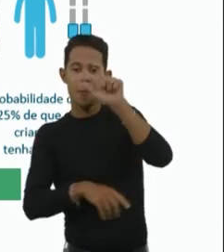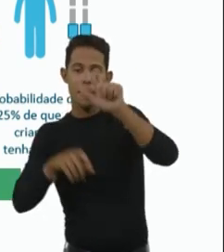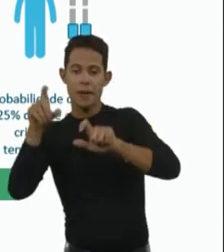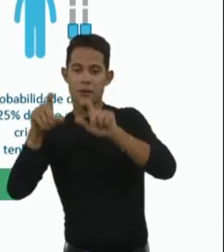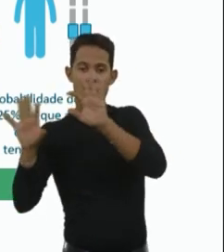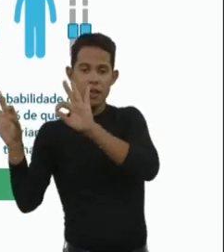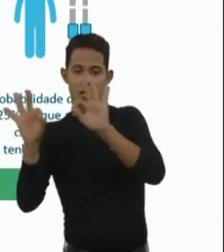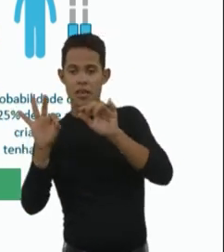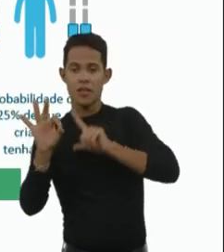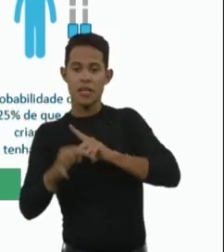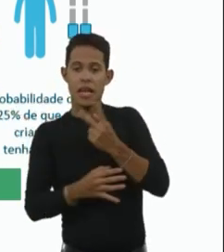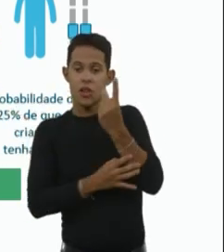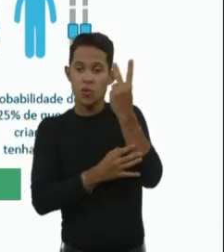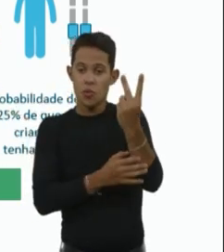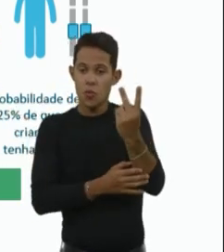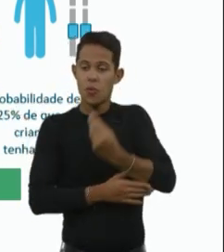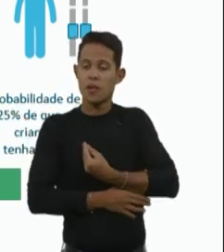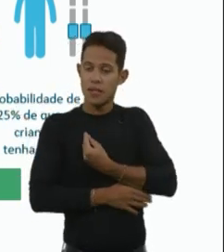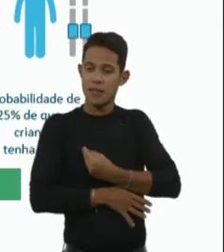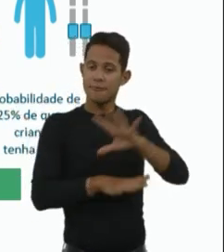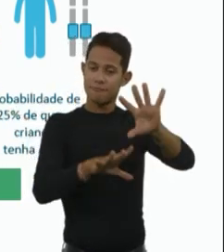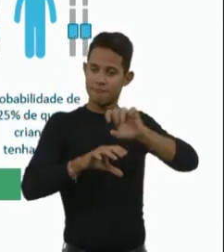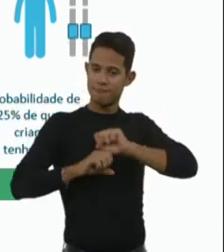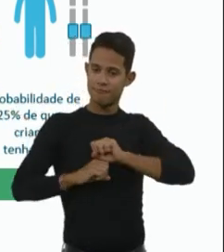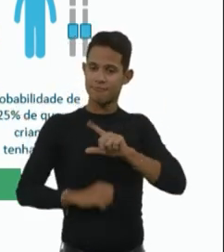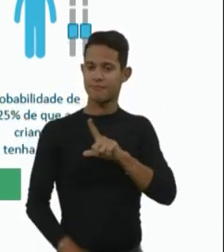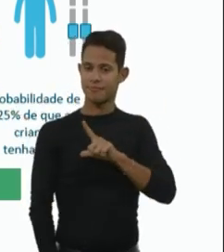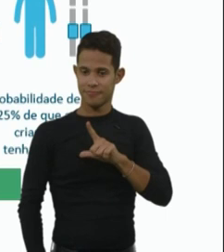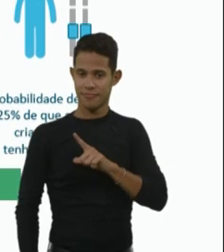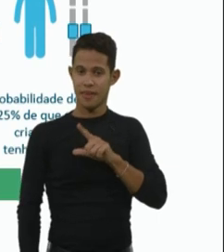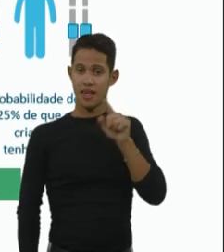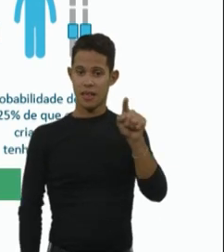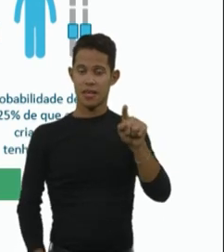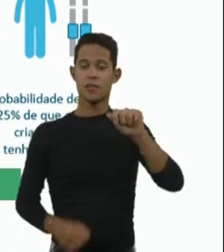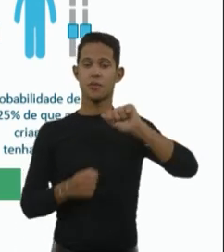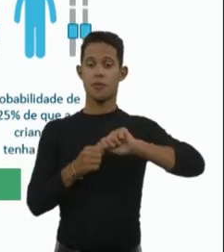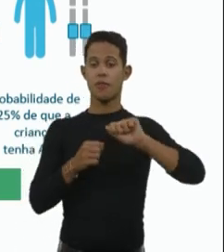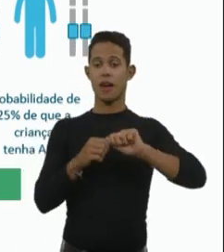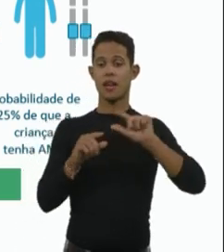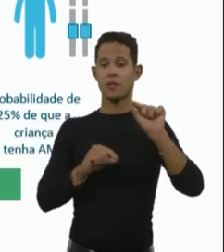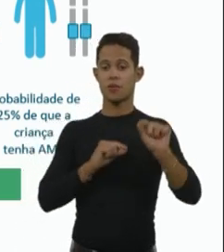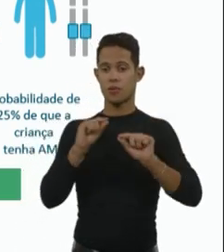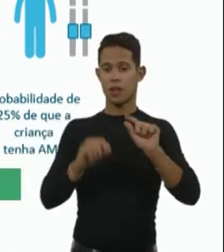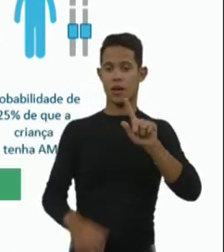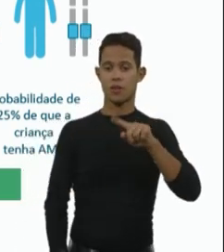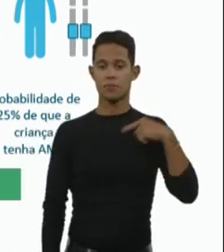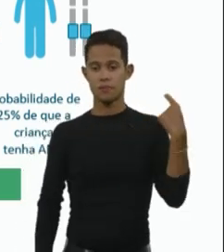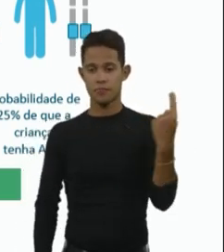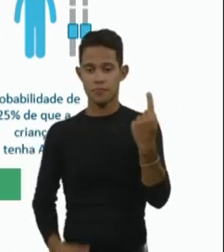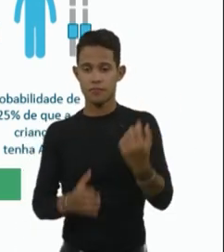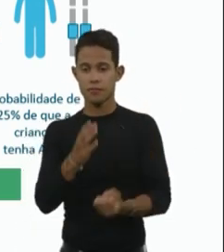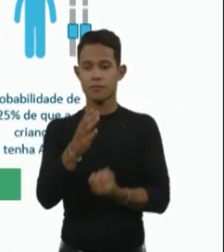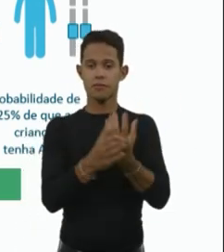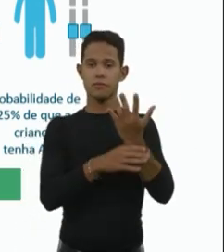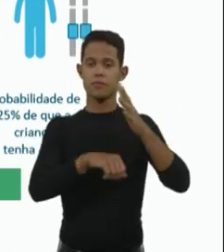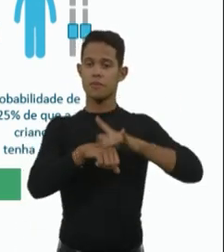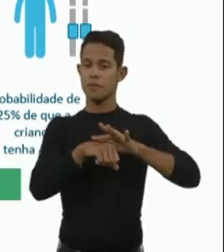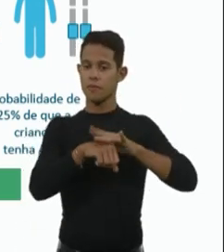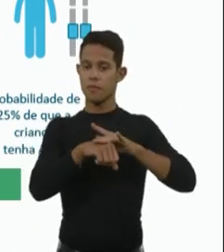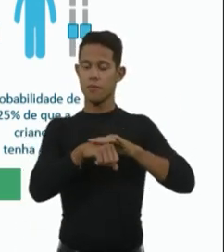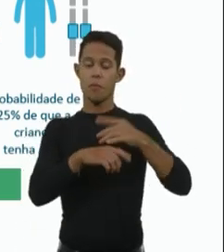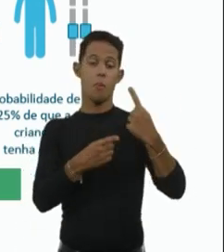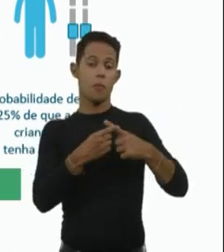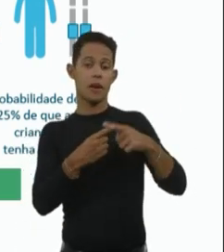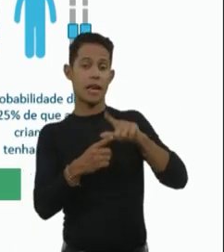tem duas pessoas aqui que sejam portadores. Então, isso faz com que a gente triar essa doença só quando existem casos